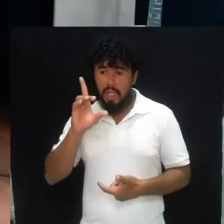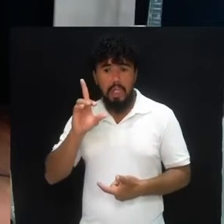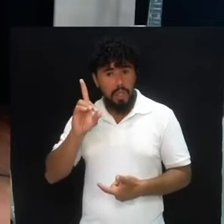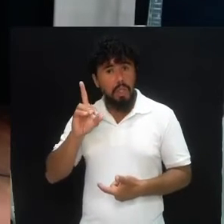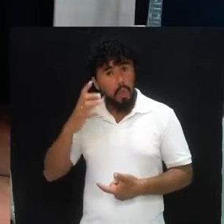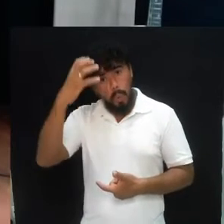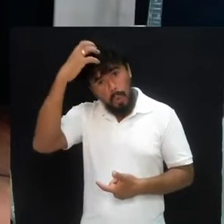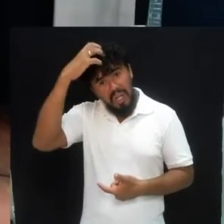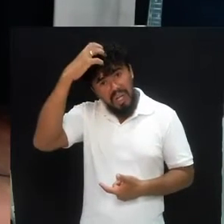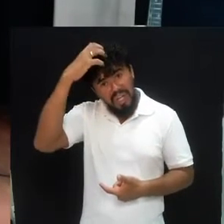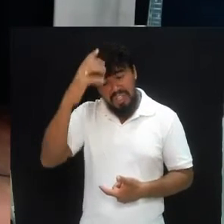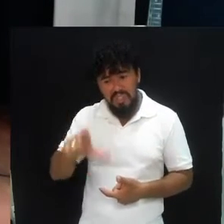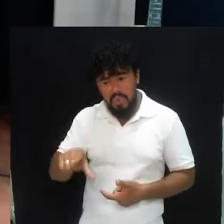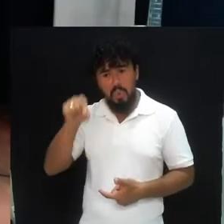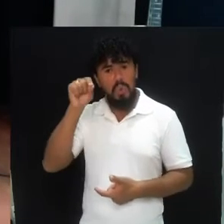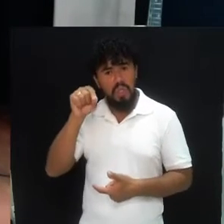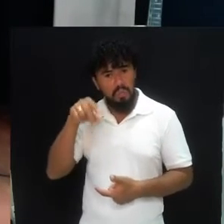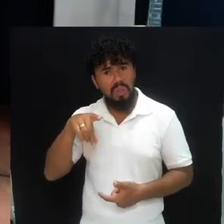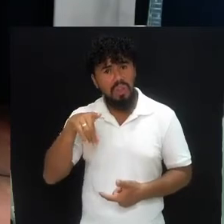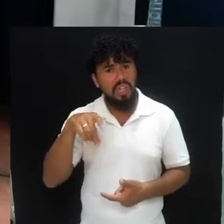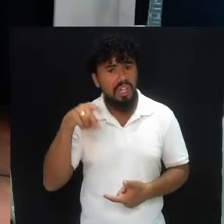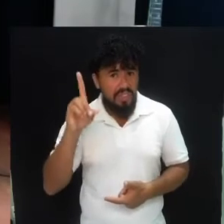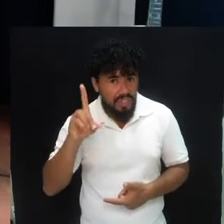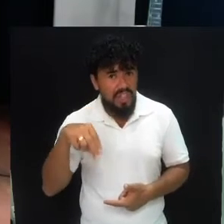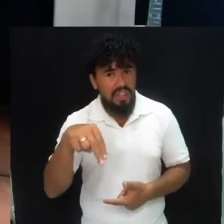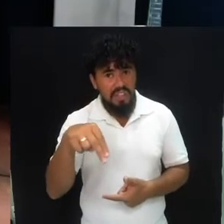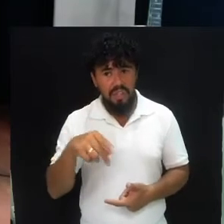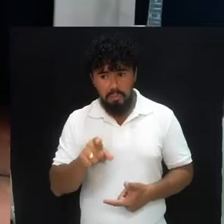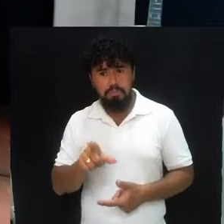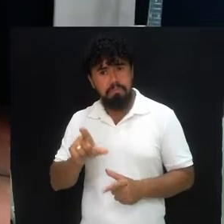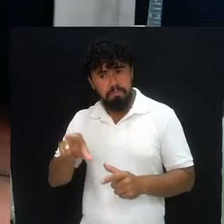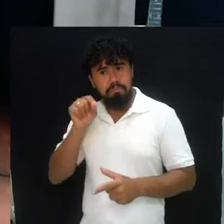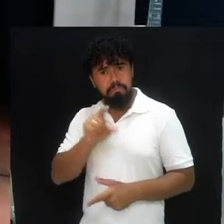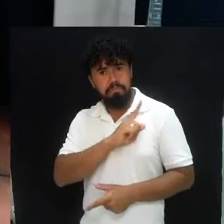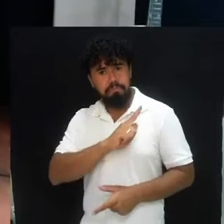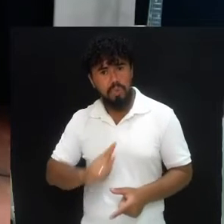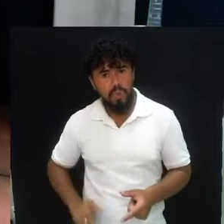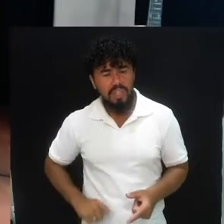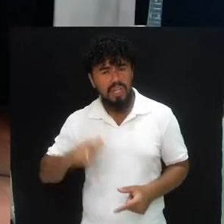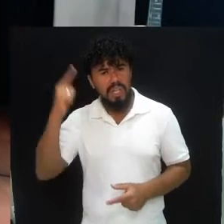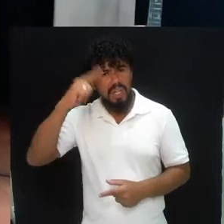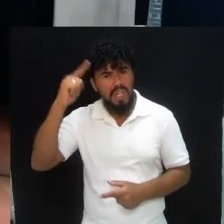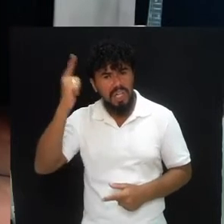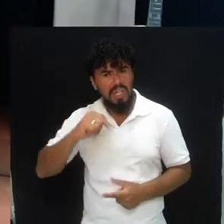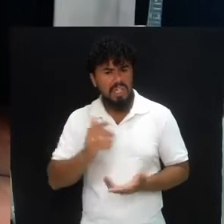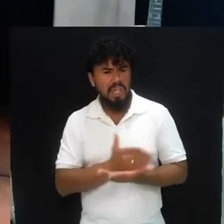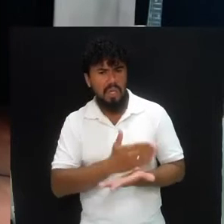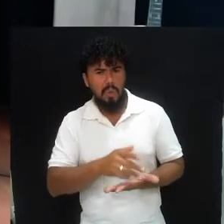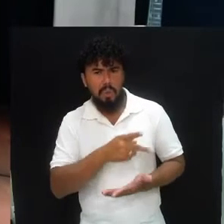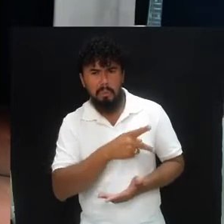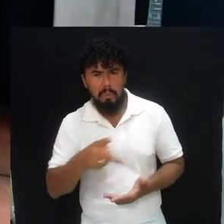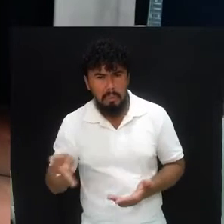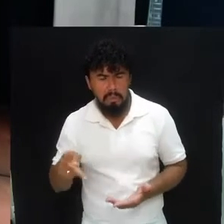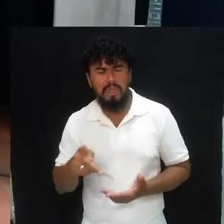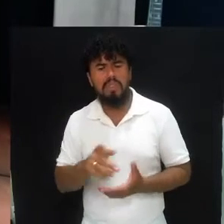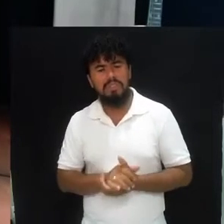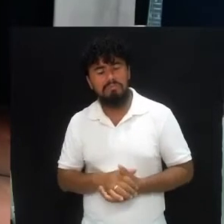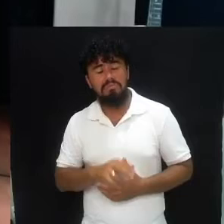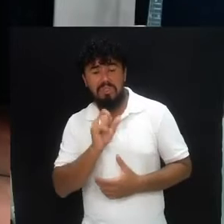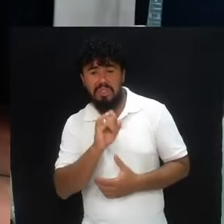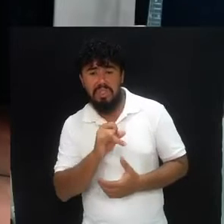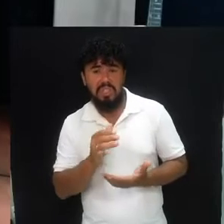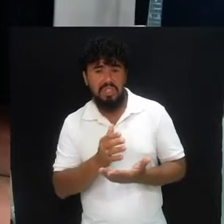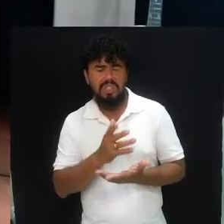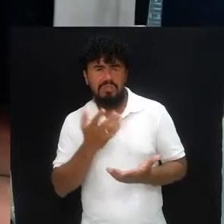colocou em uma posição de grande governador. Onde ele liderava presidentes e sátrapas. Se você,